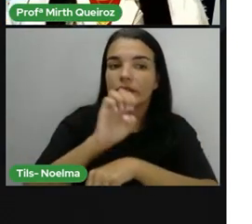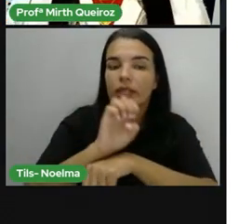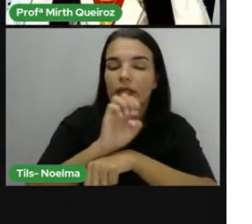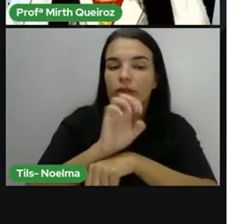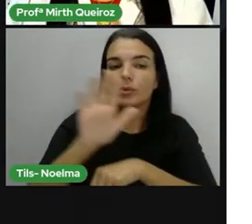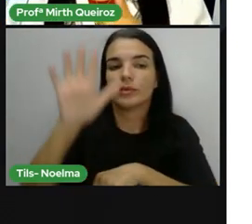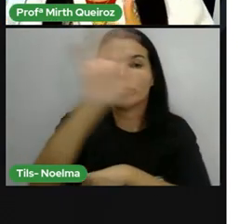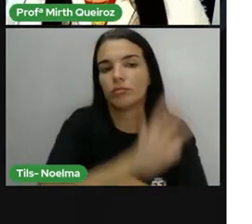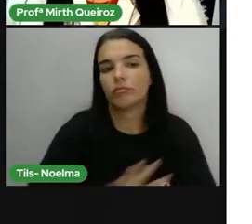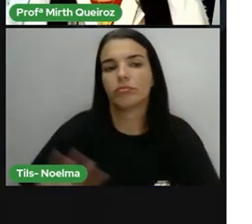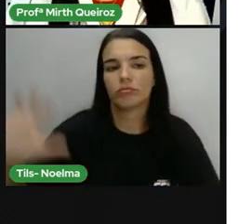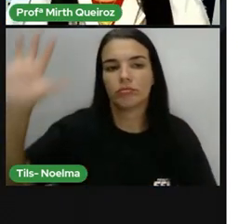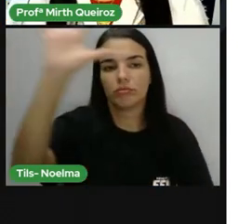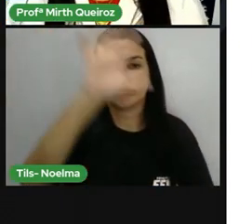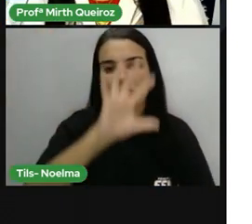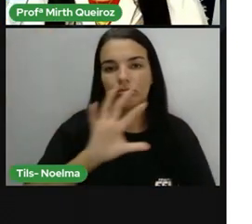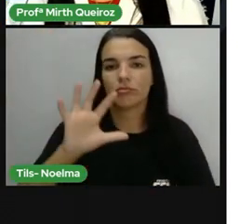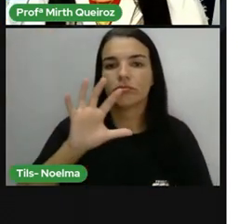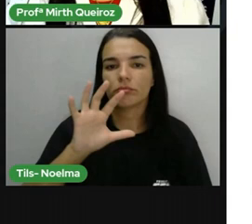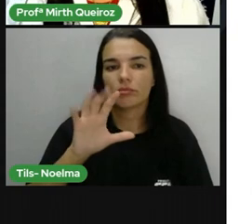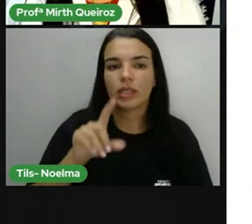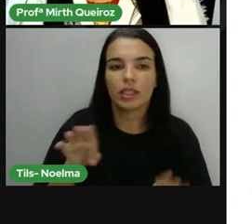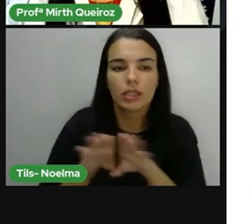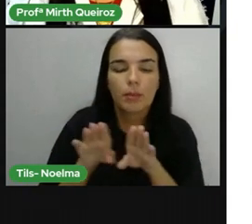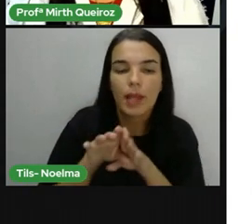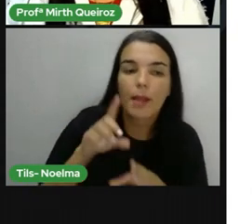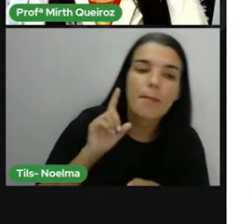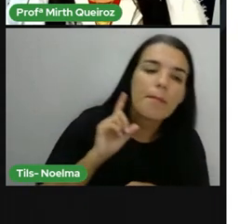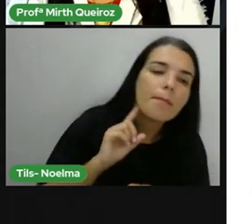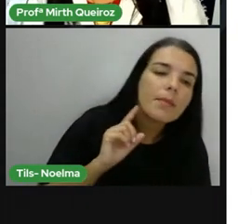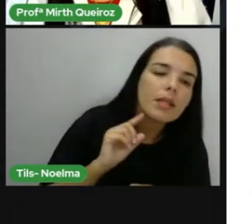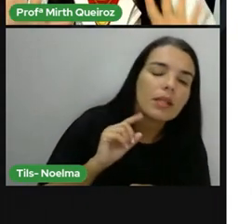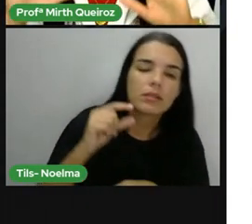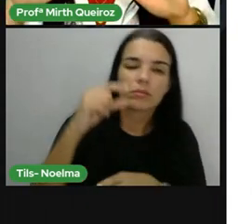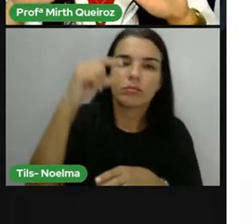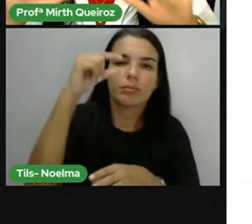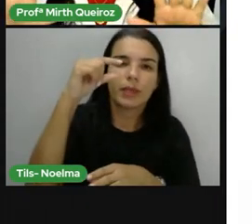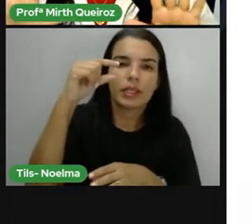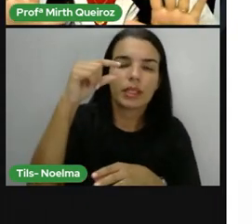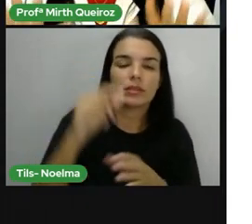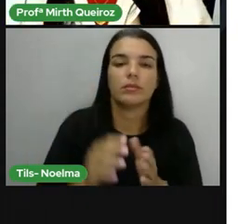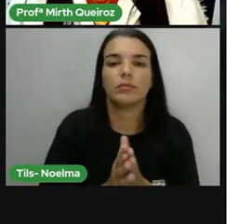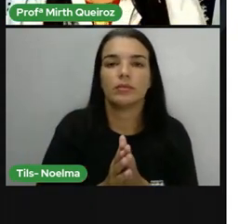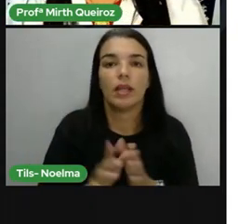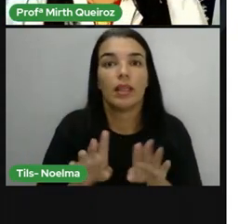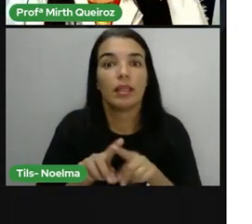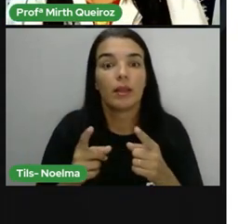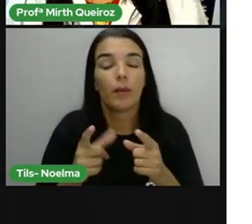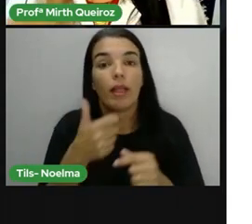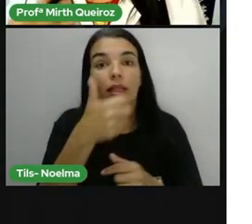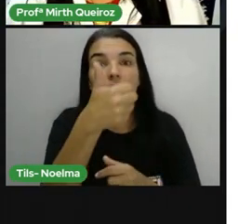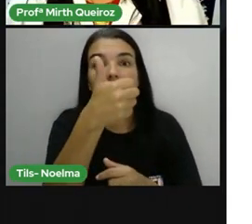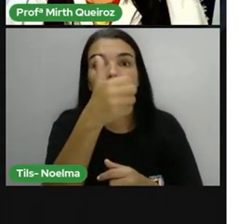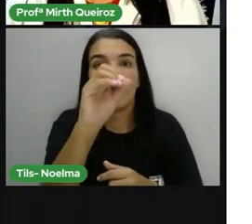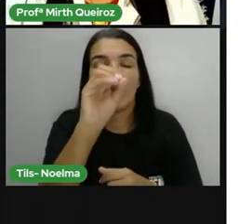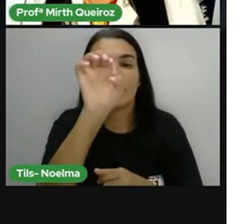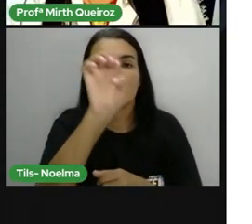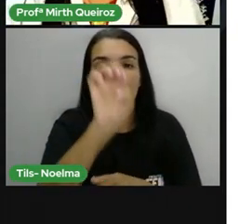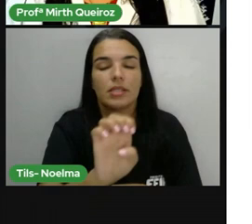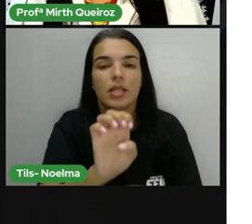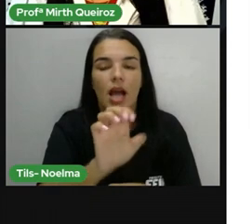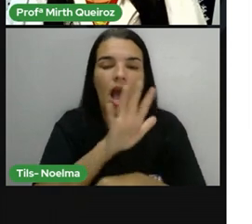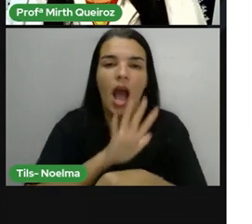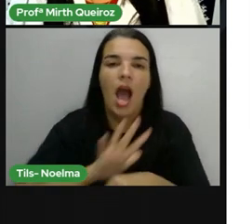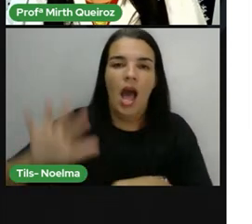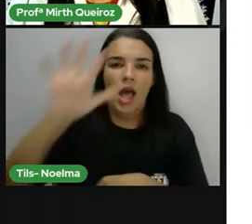Minas Gerais, que faz parte aí, é um estado que faz parte do Centro-Oeste. Então, dez estados. E nove deles fazem